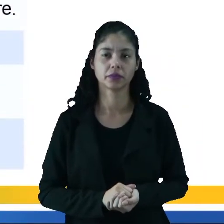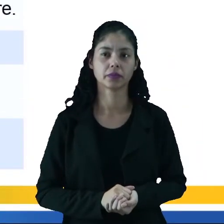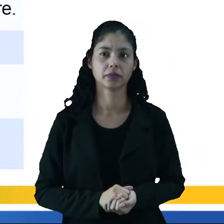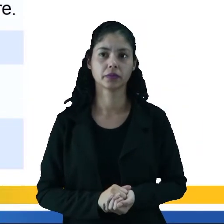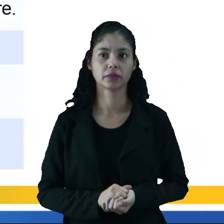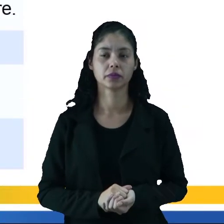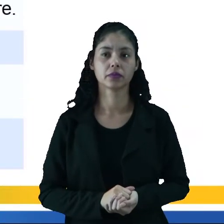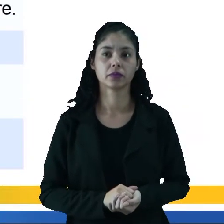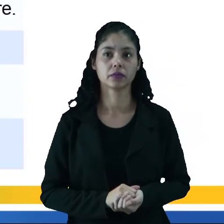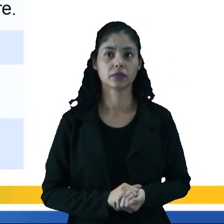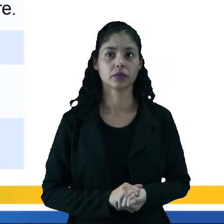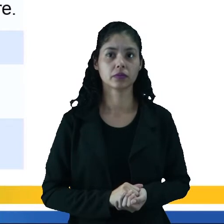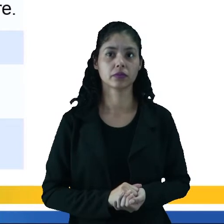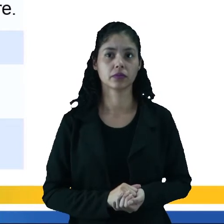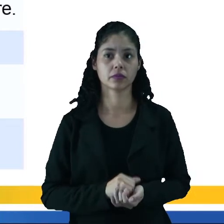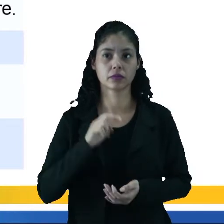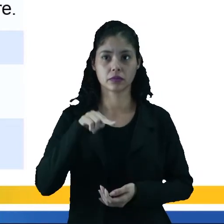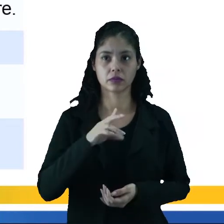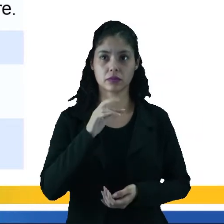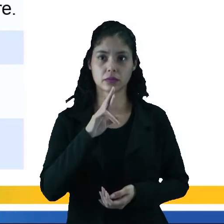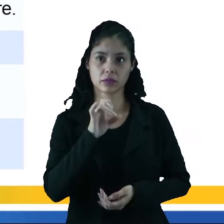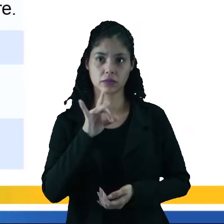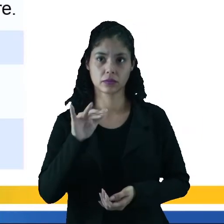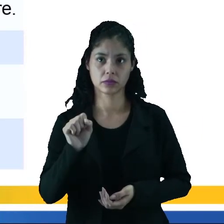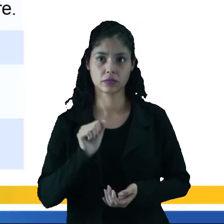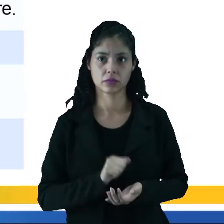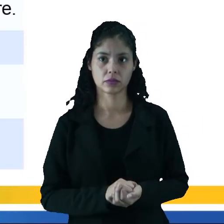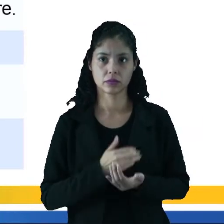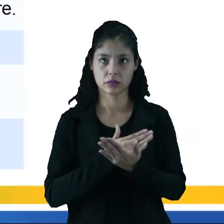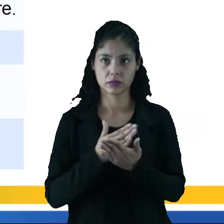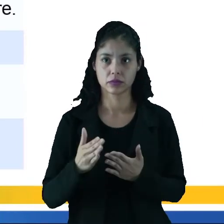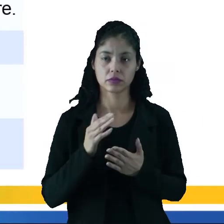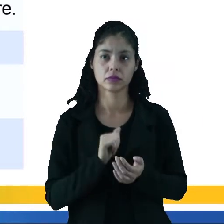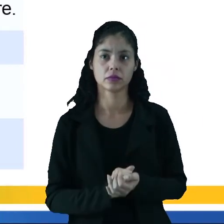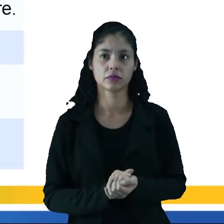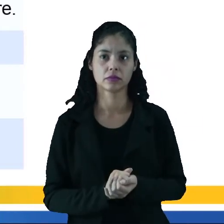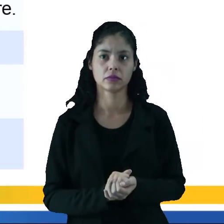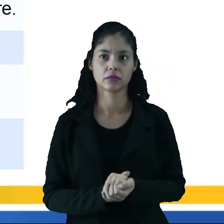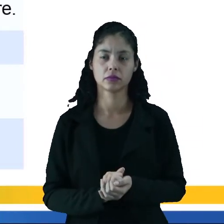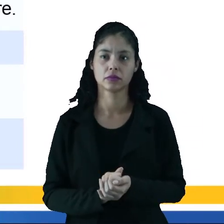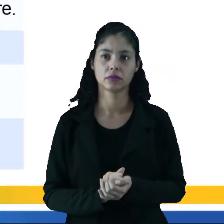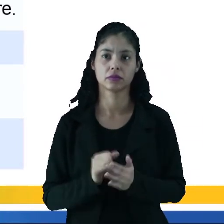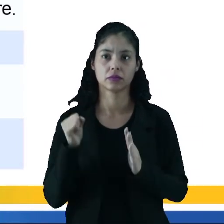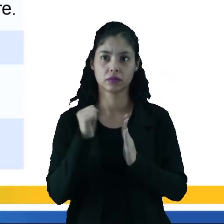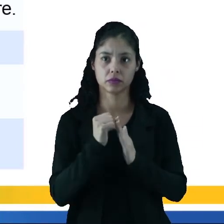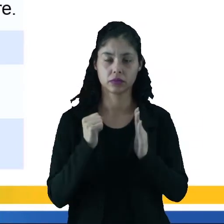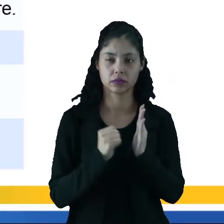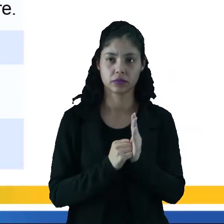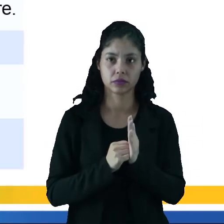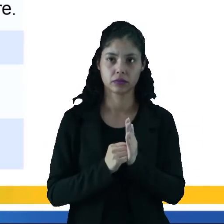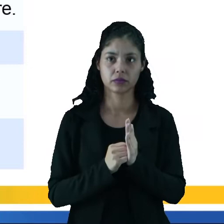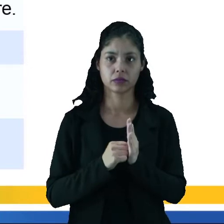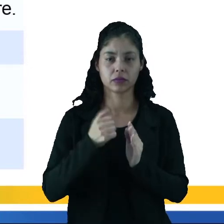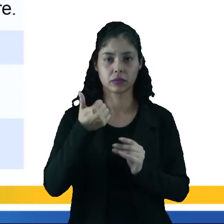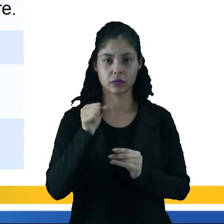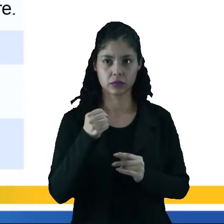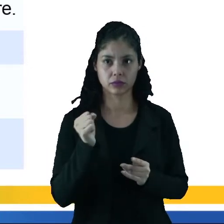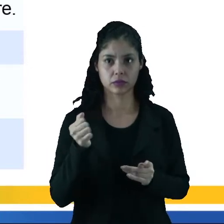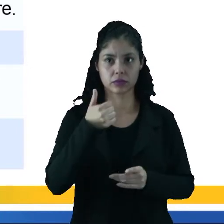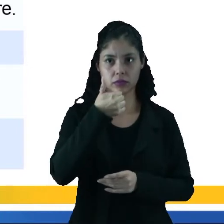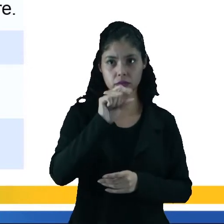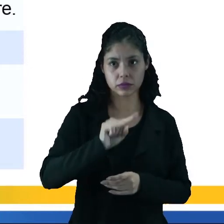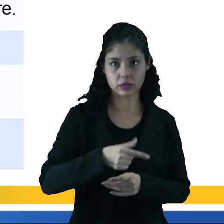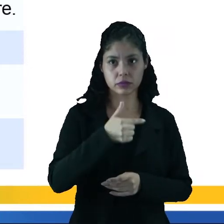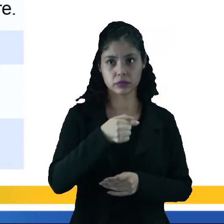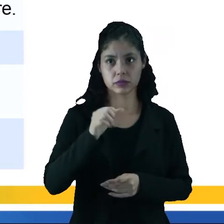Vamos lá. O neoclassicismo, então, no início, final do século XVIII e início de XIX, vai durar de